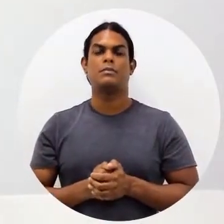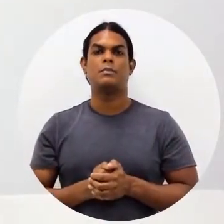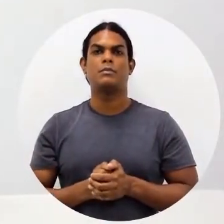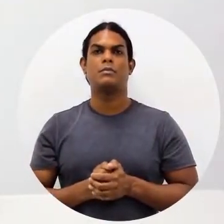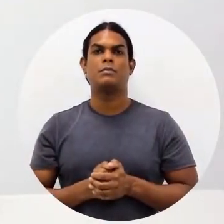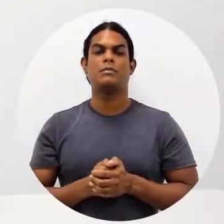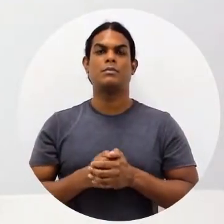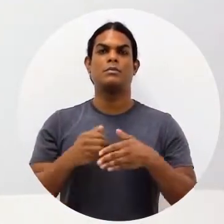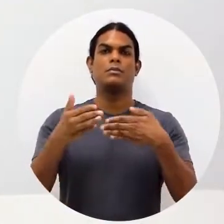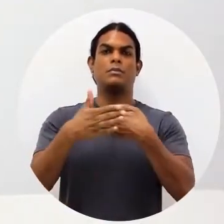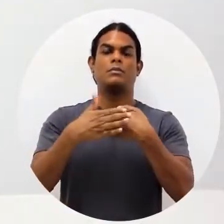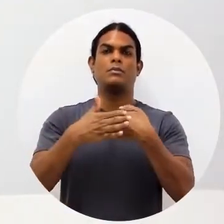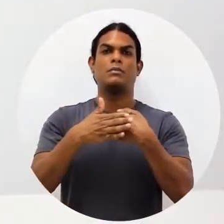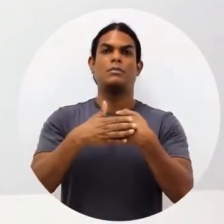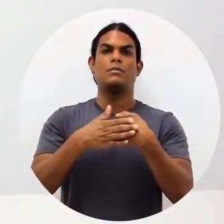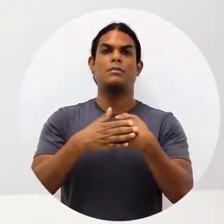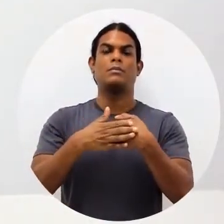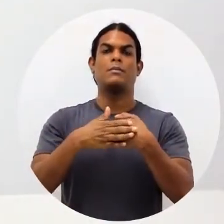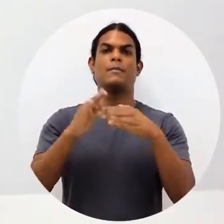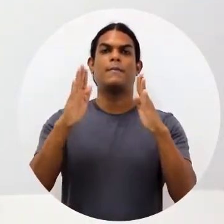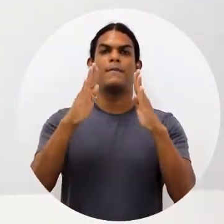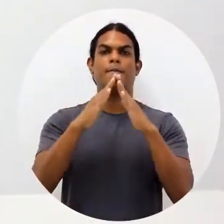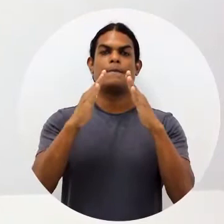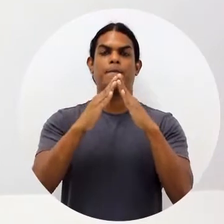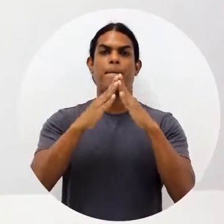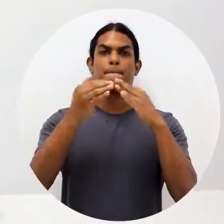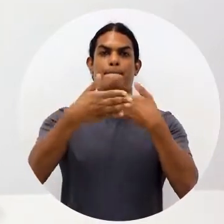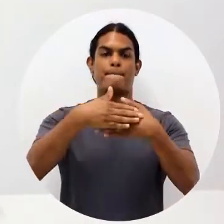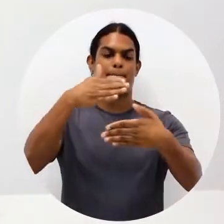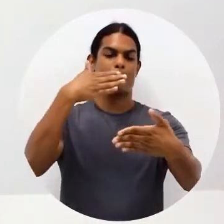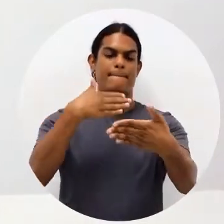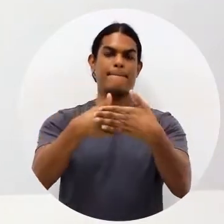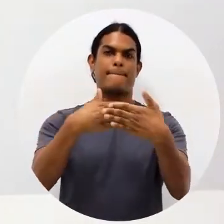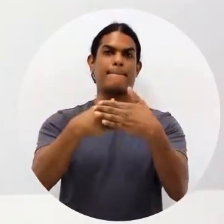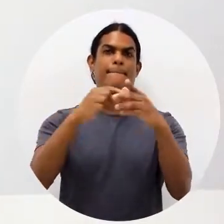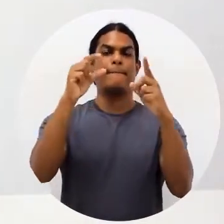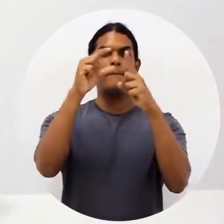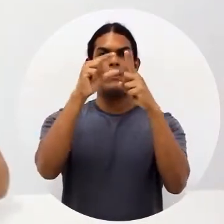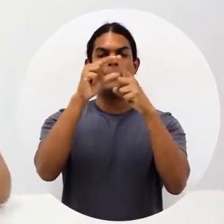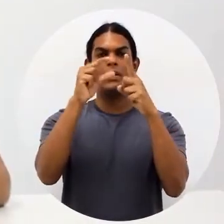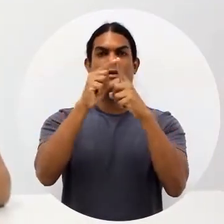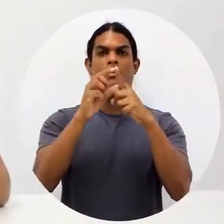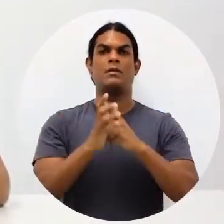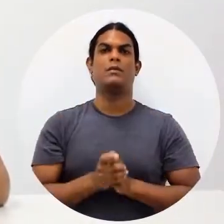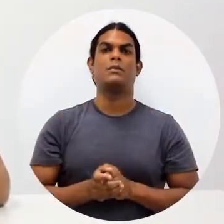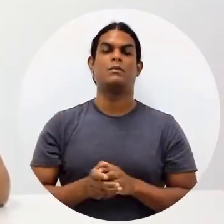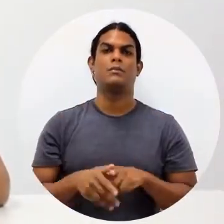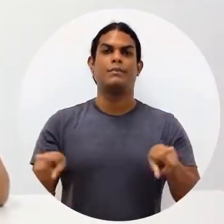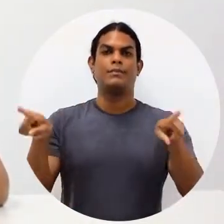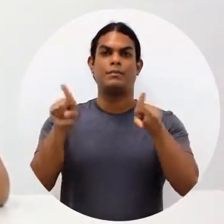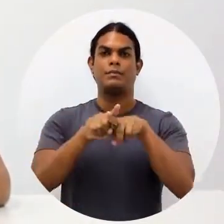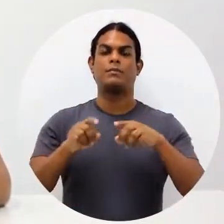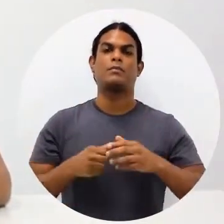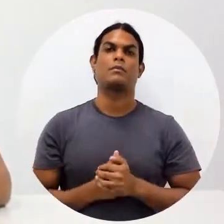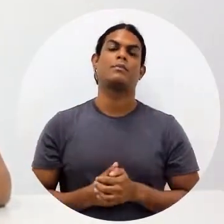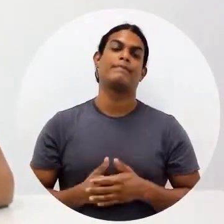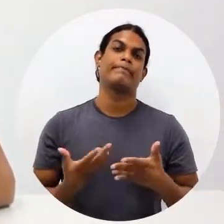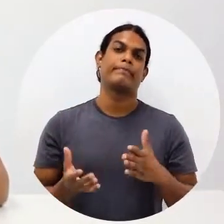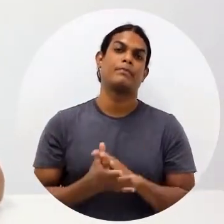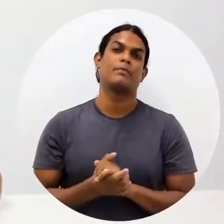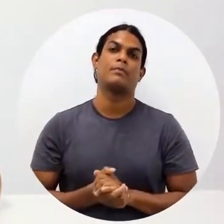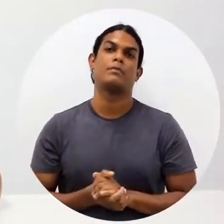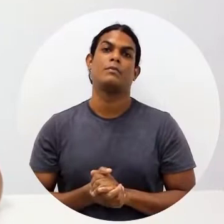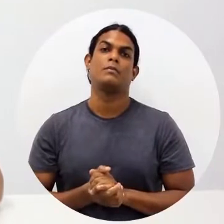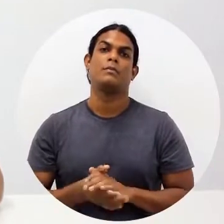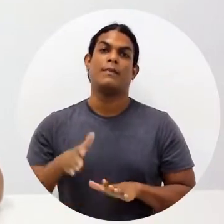A gente tem casa desse lado e house do lado de cá, o desenho e a palavra. E assim a gente faz a associação. Bom,